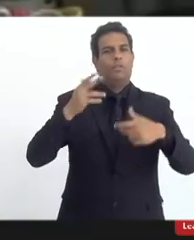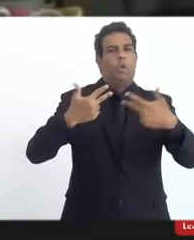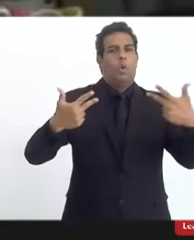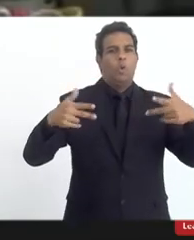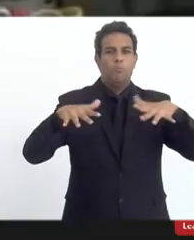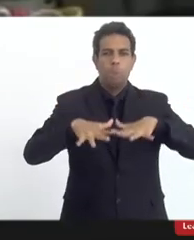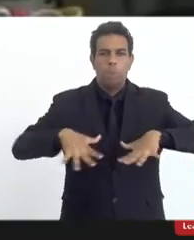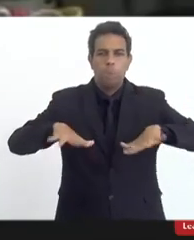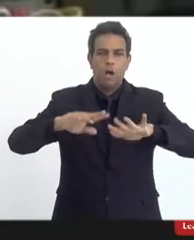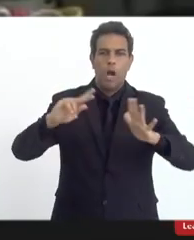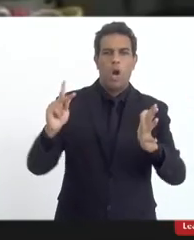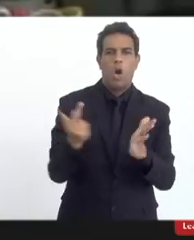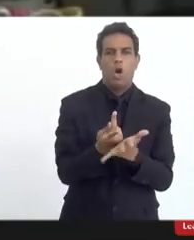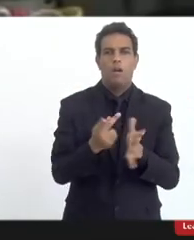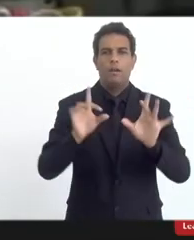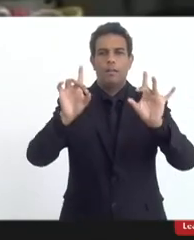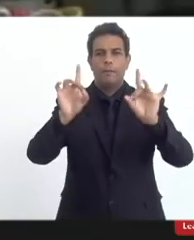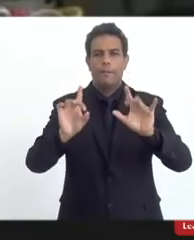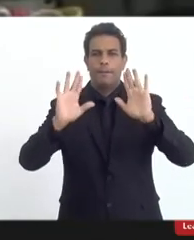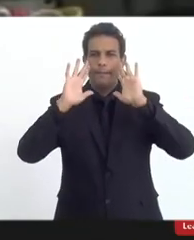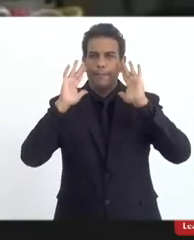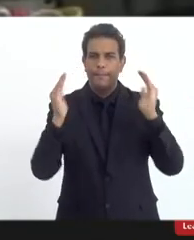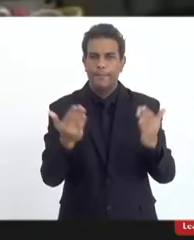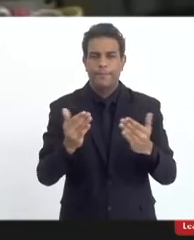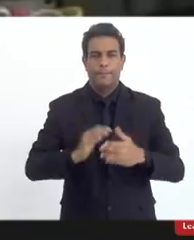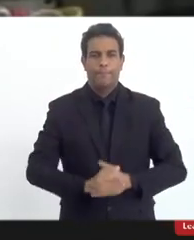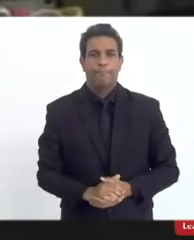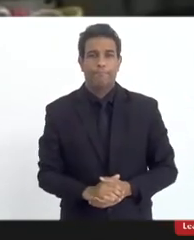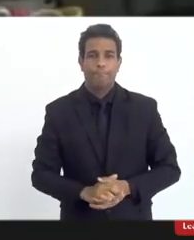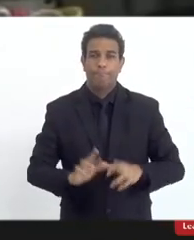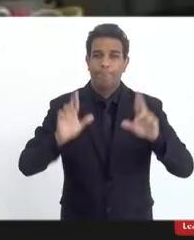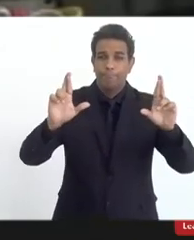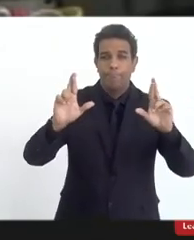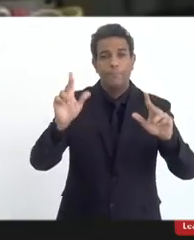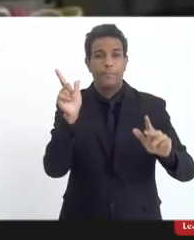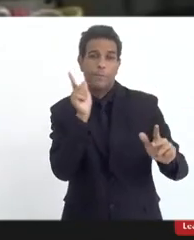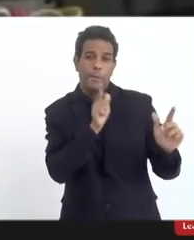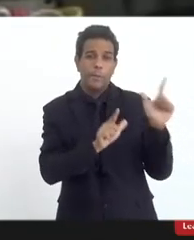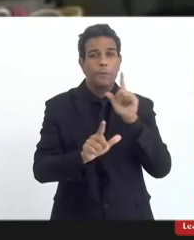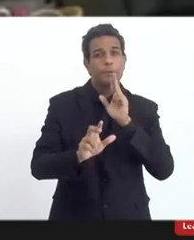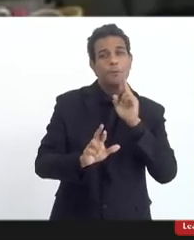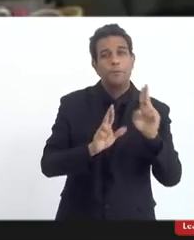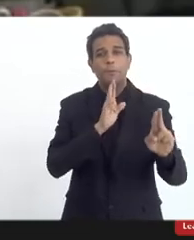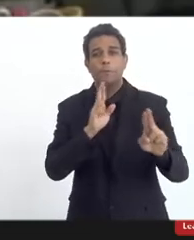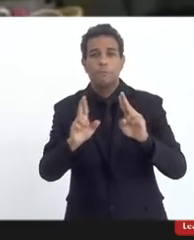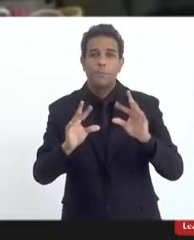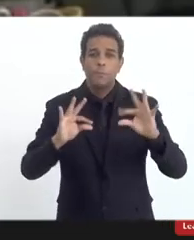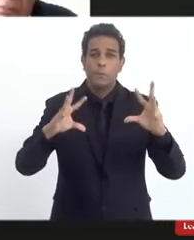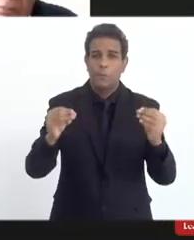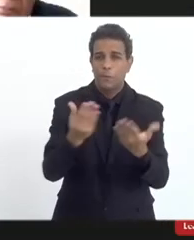caso que aconteceu especificamente eu espero ter respondido todos os